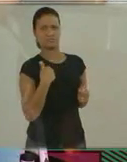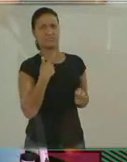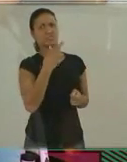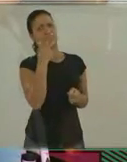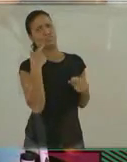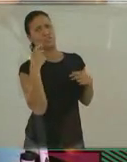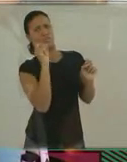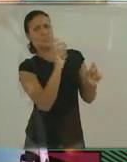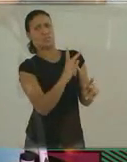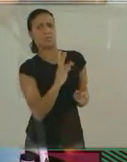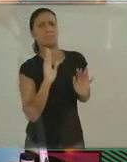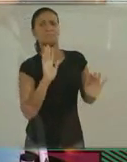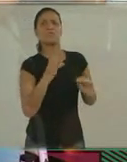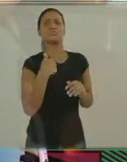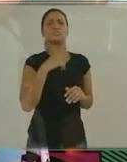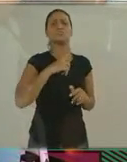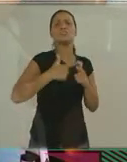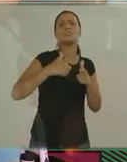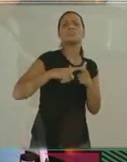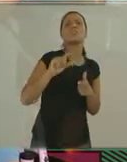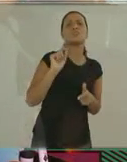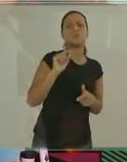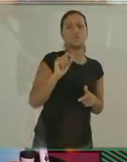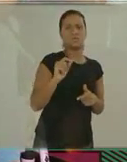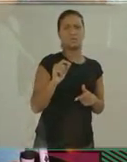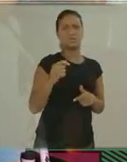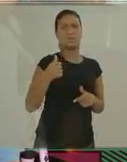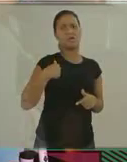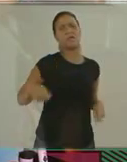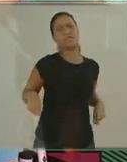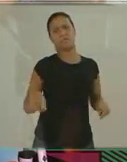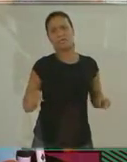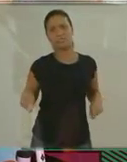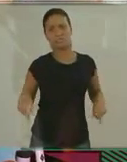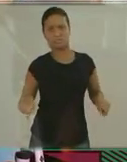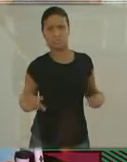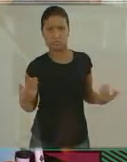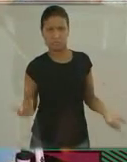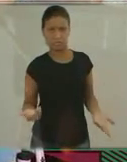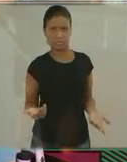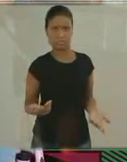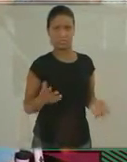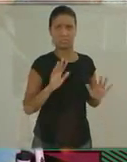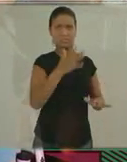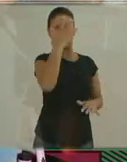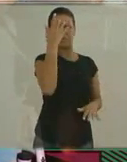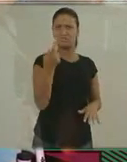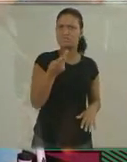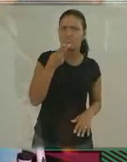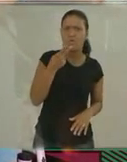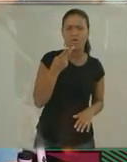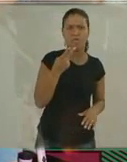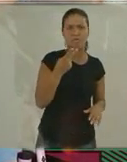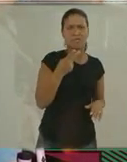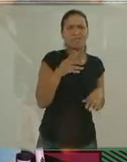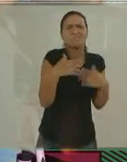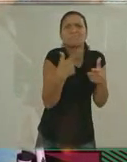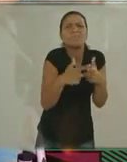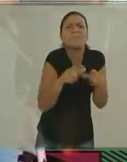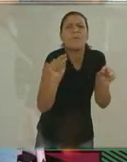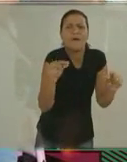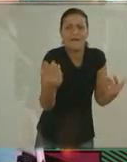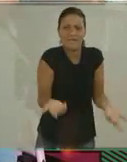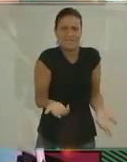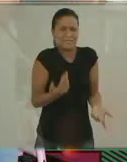uma entrevista comigo. Aí eu falei, ah, ok, mas só que tem um problema. Eu ando de cadeira de rodas. Aí a pessoa falou, mas qual é o